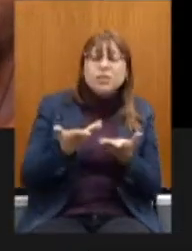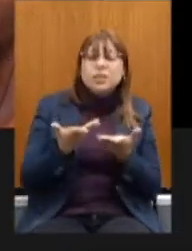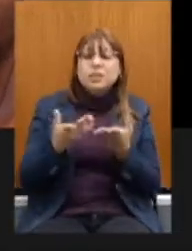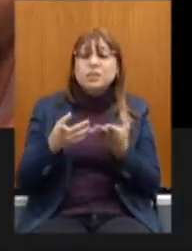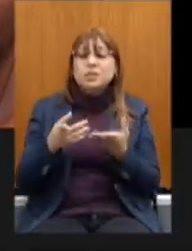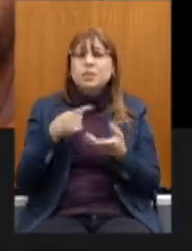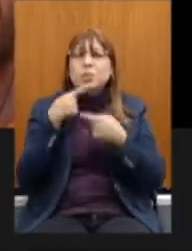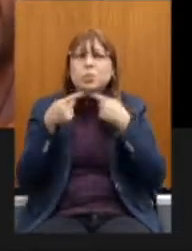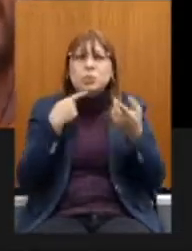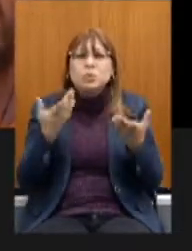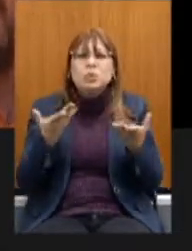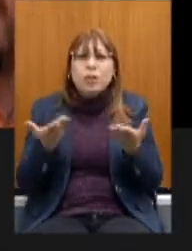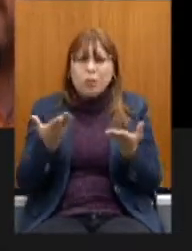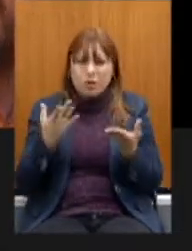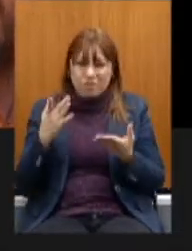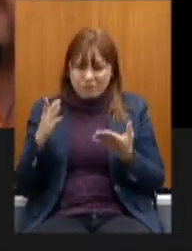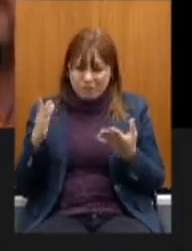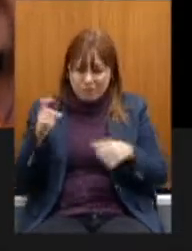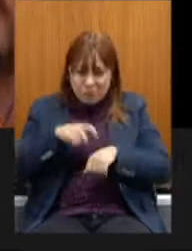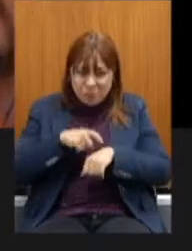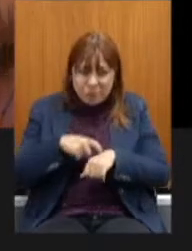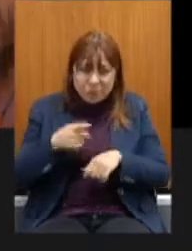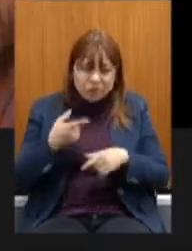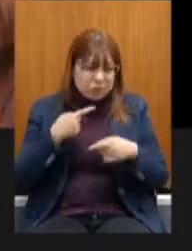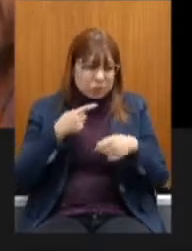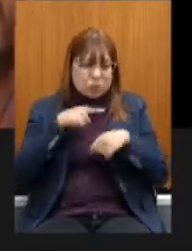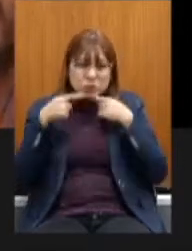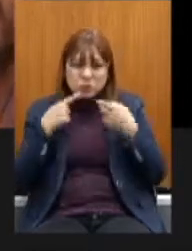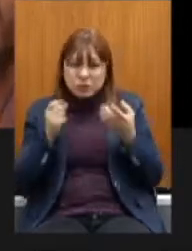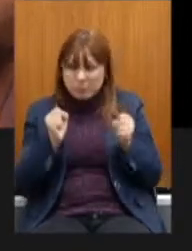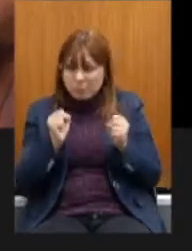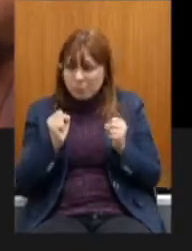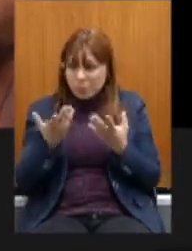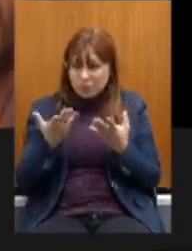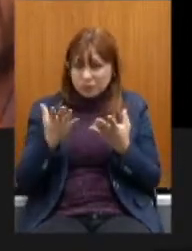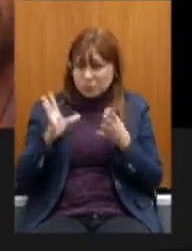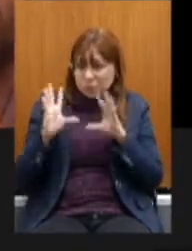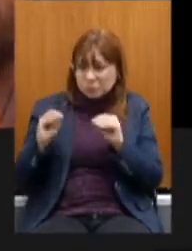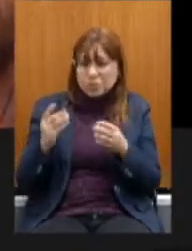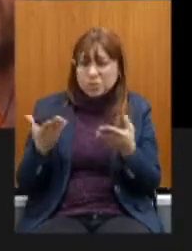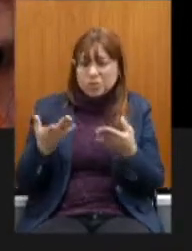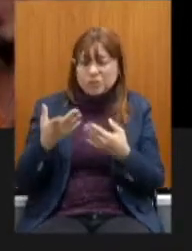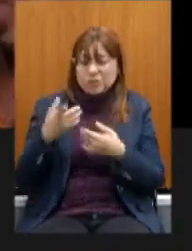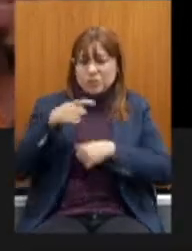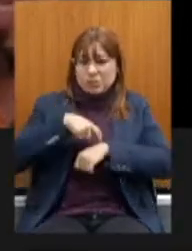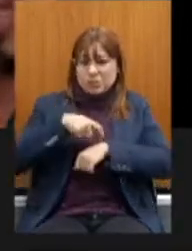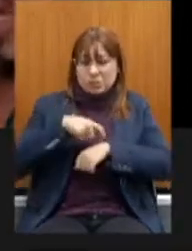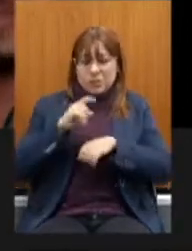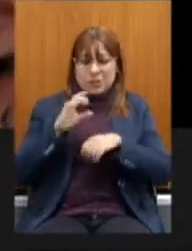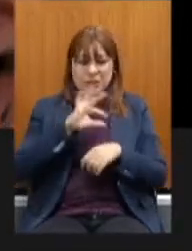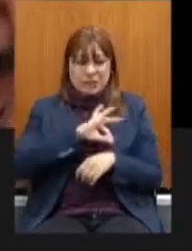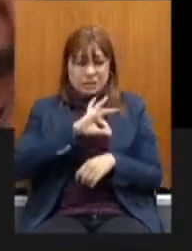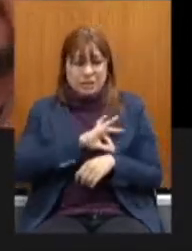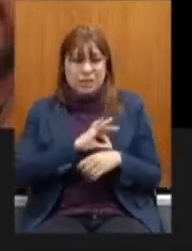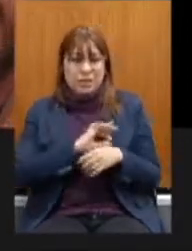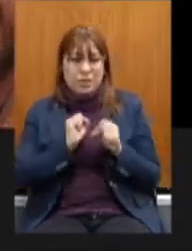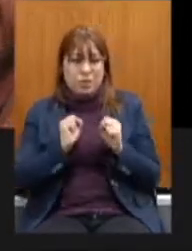incertezas, vamos tomar uma decisão que pode diminuir o salário de milhares, podendo gerar crises diretas em várias cidades?